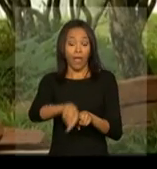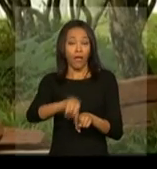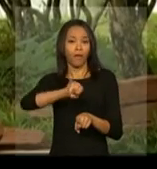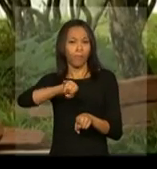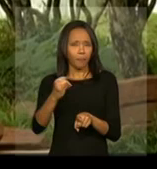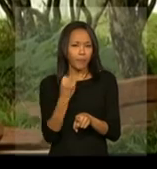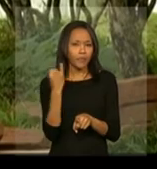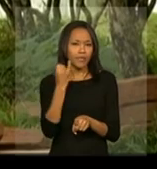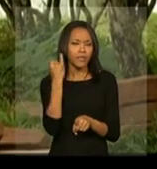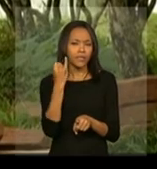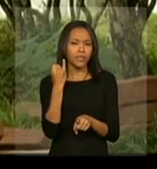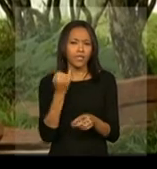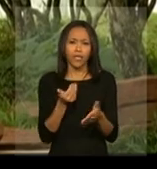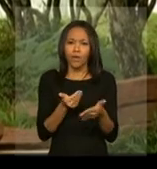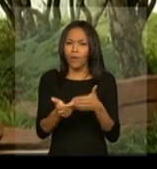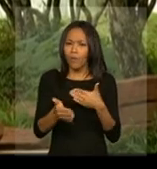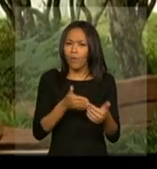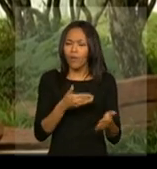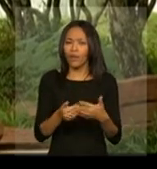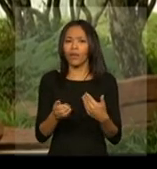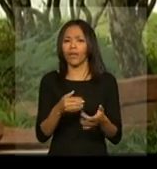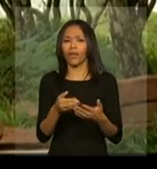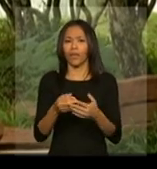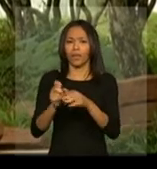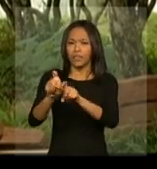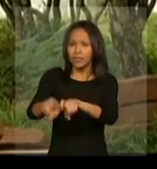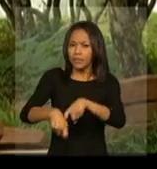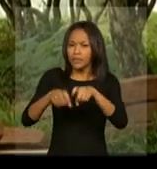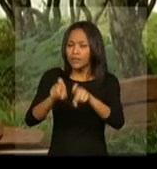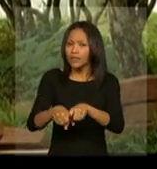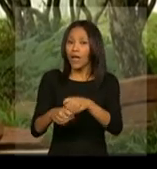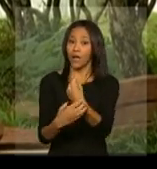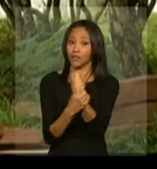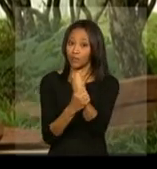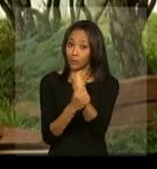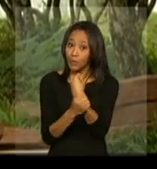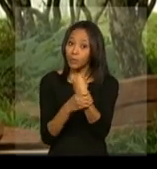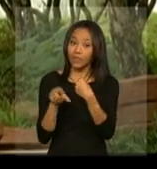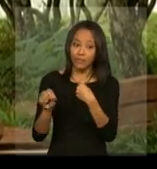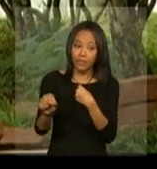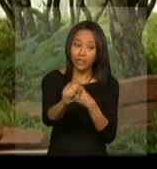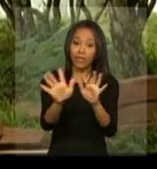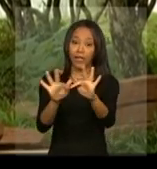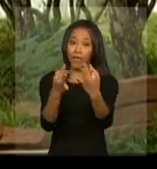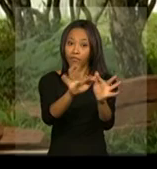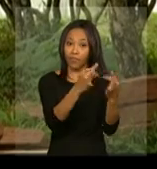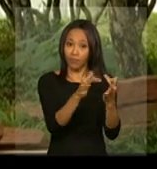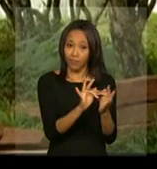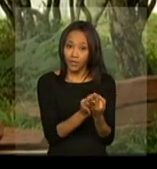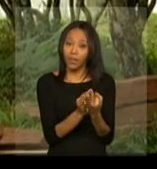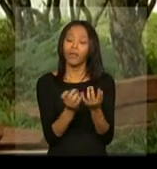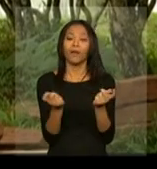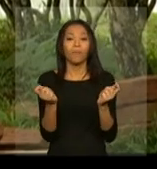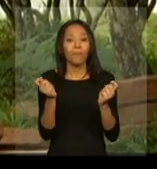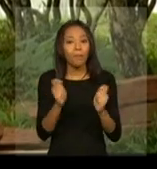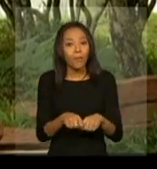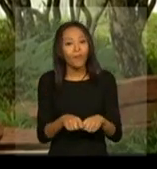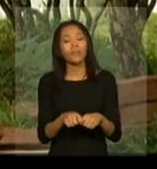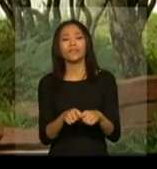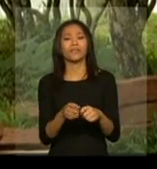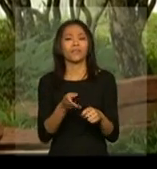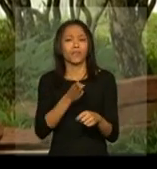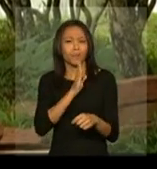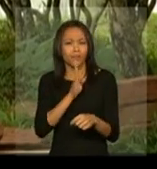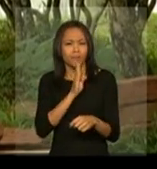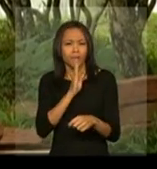que qualquer tipo de infraestrutura garante que as famílias possam adquirir técnicas e se desenvolver ou